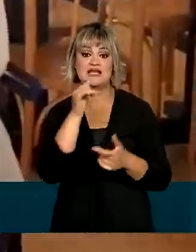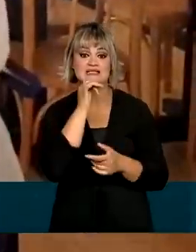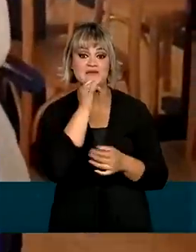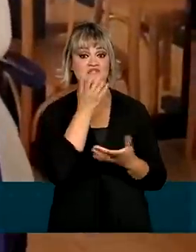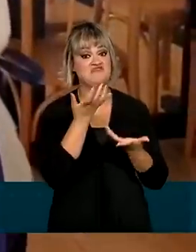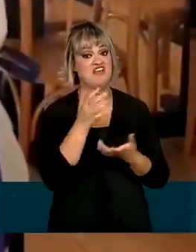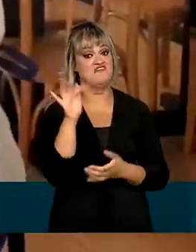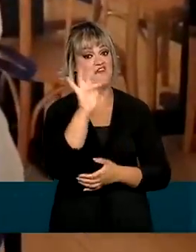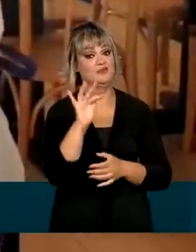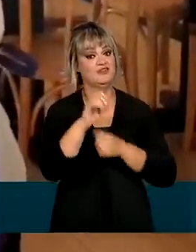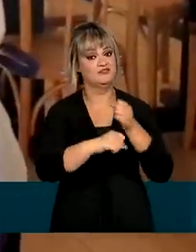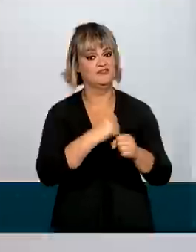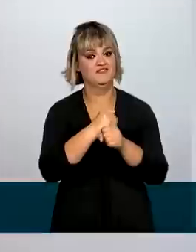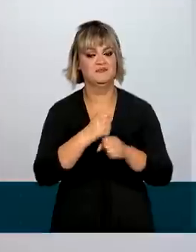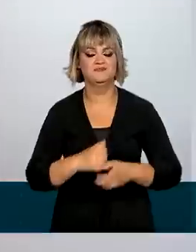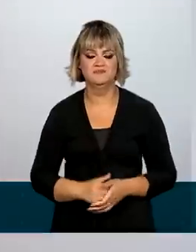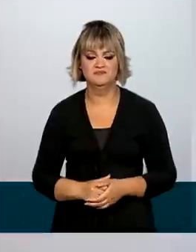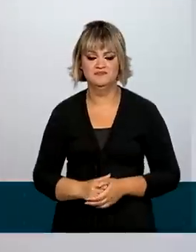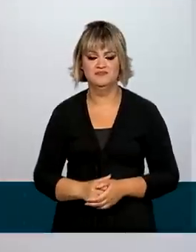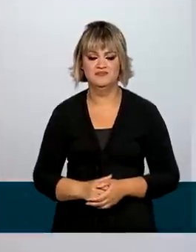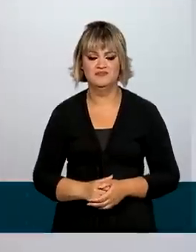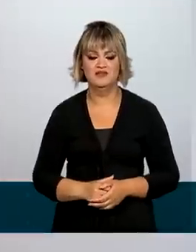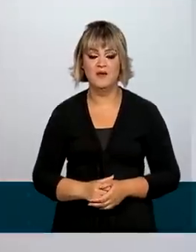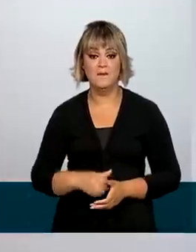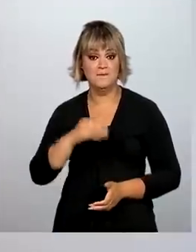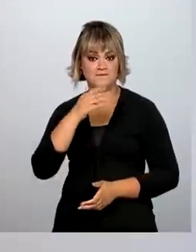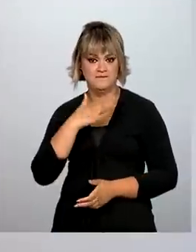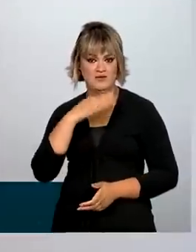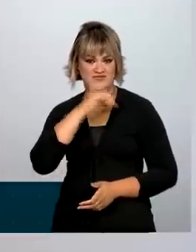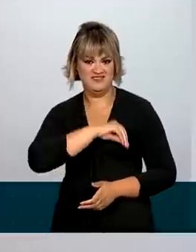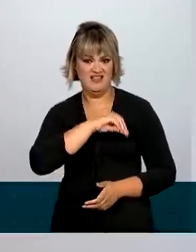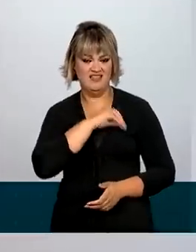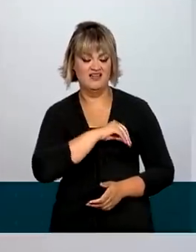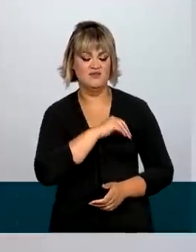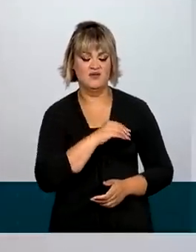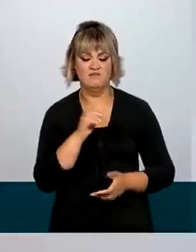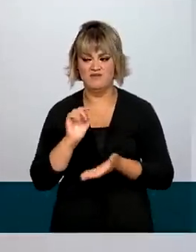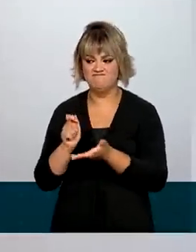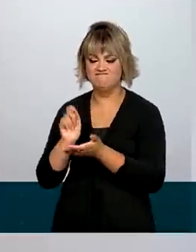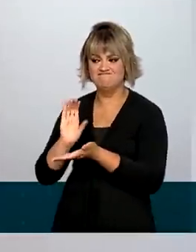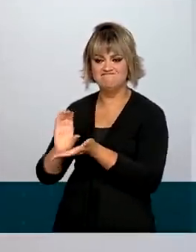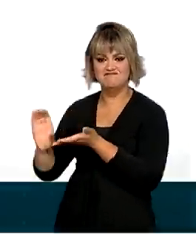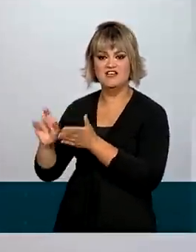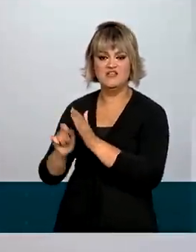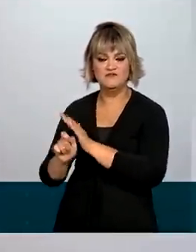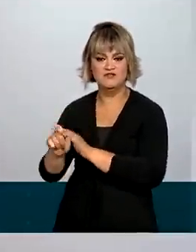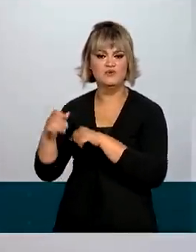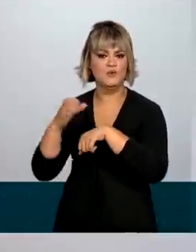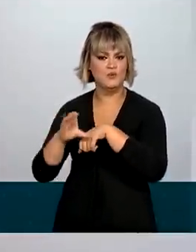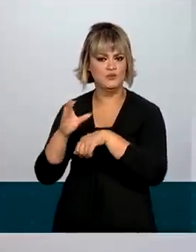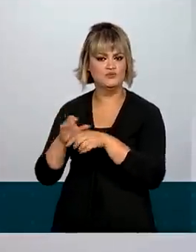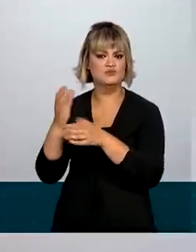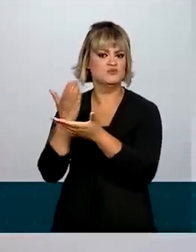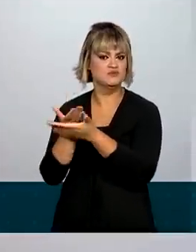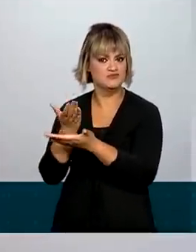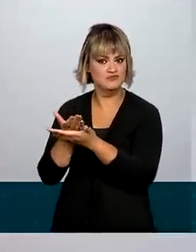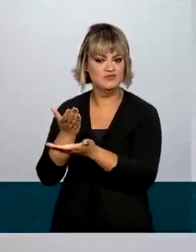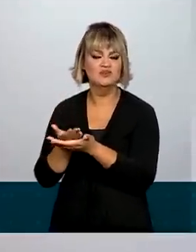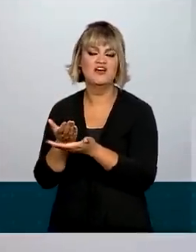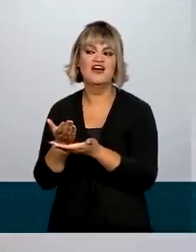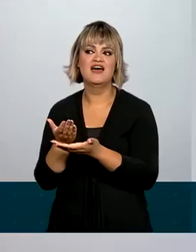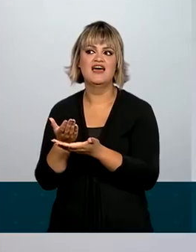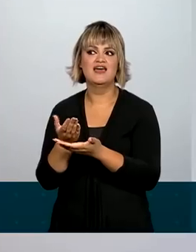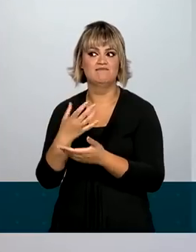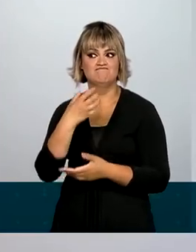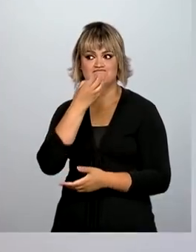faculdade no ano que vem. Boa parte do meu salário vai ser investido nos meus estudos, cursos. Então eu chamo isso mais de